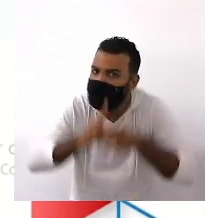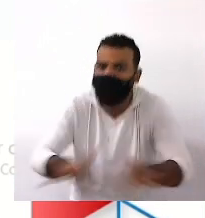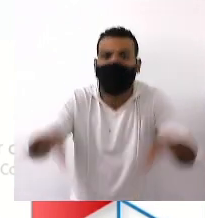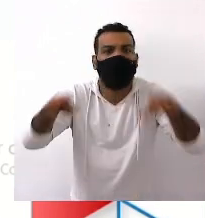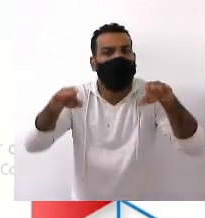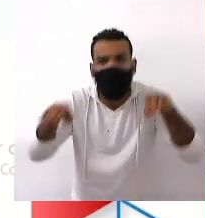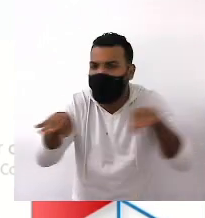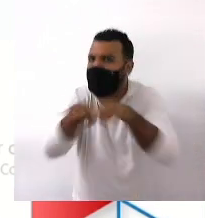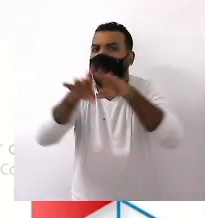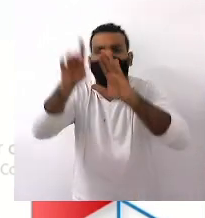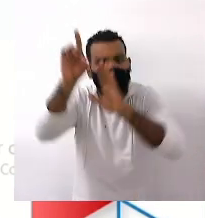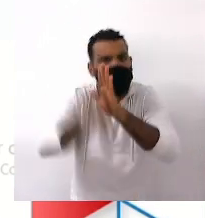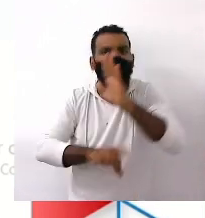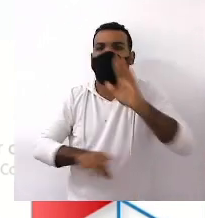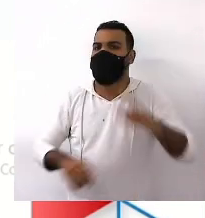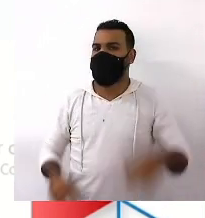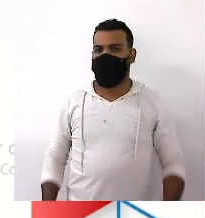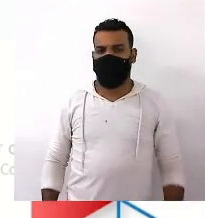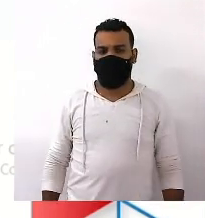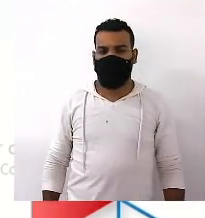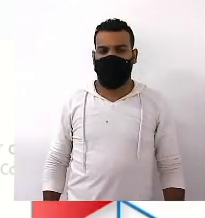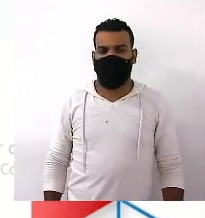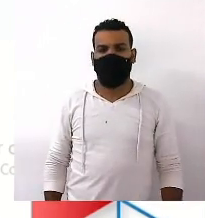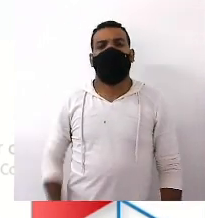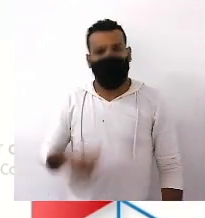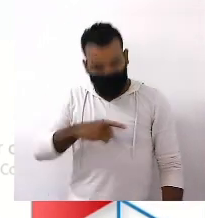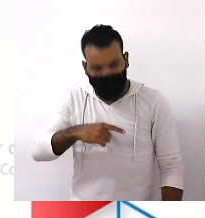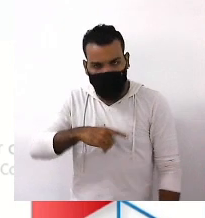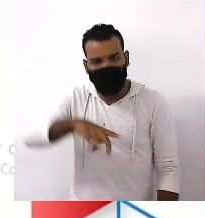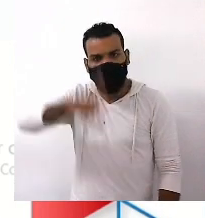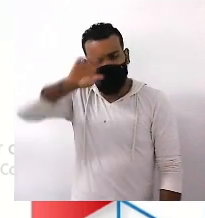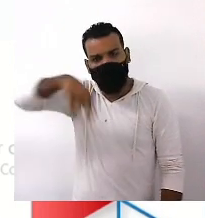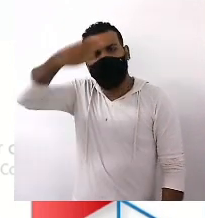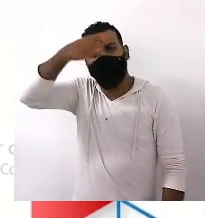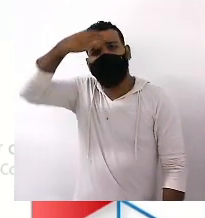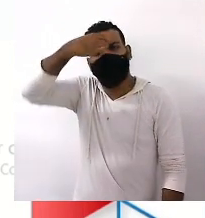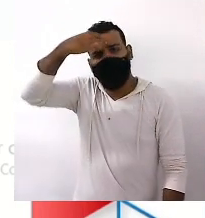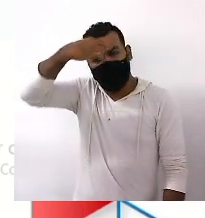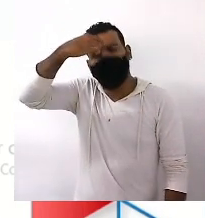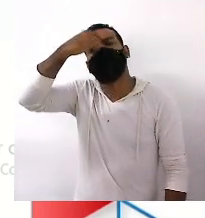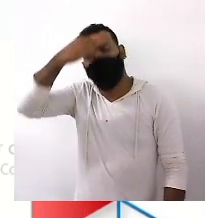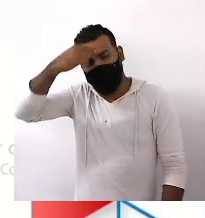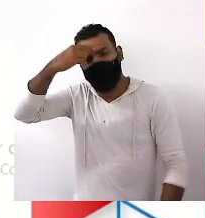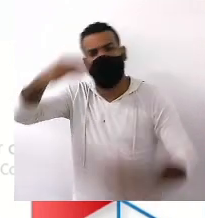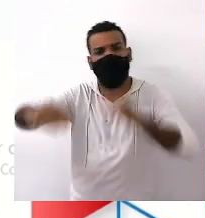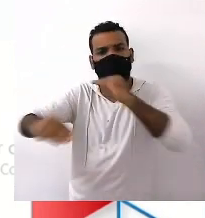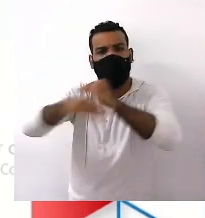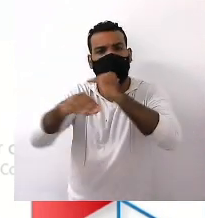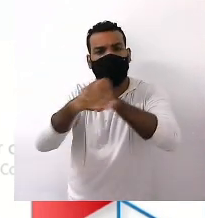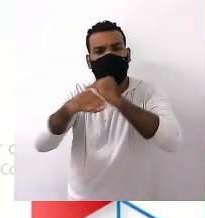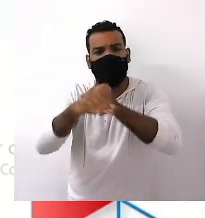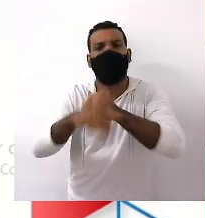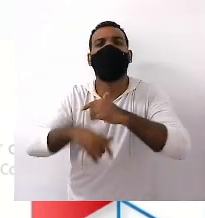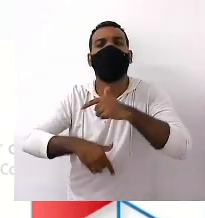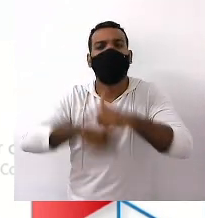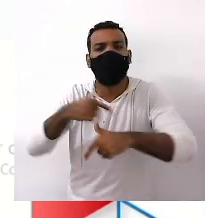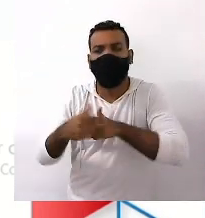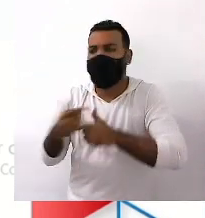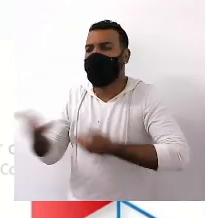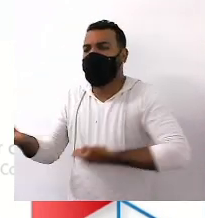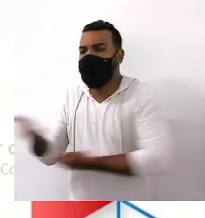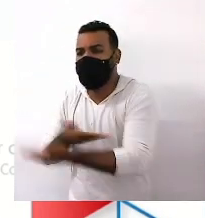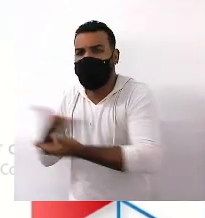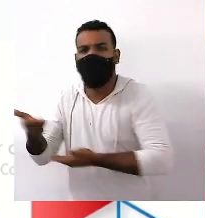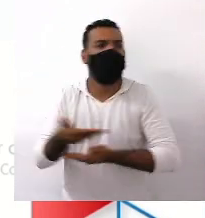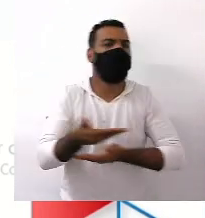direitos São dotados de razão E consciência E devem agir Em relação uns aos outros